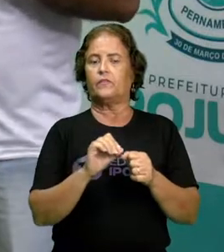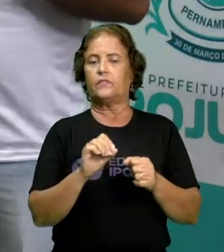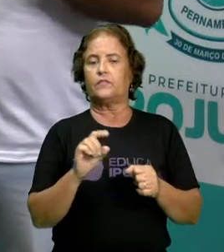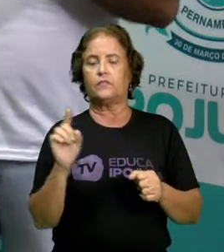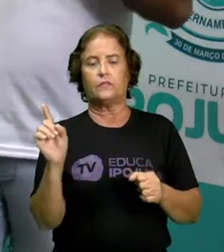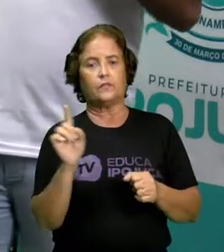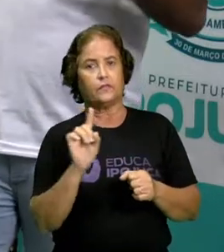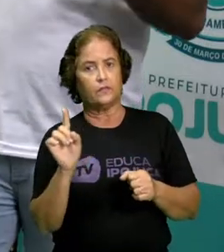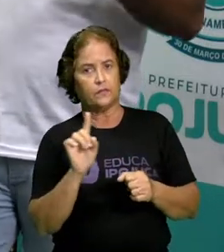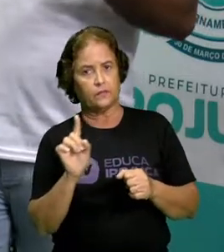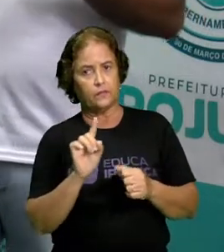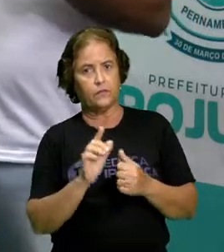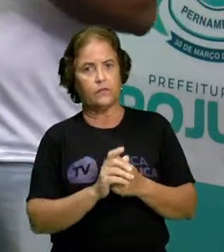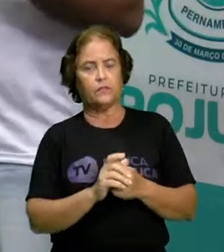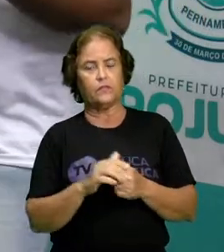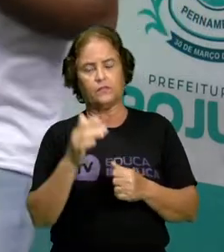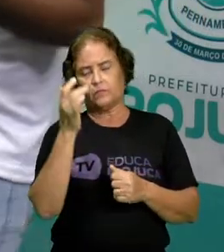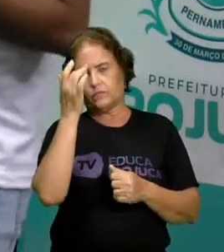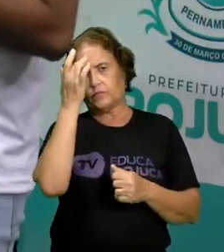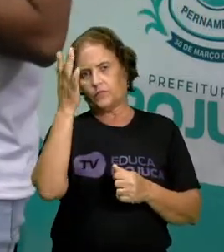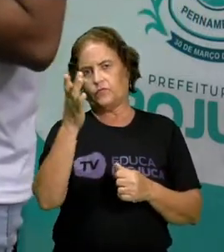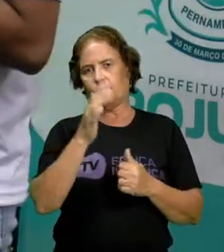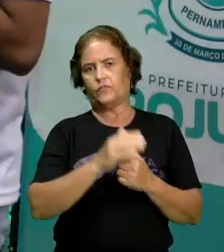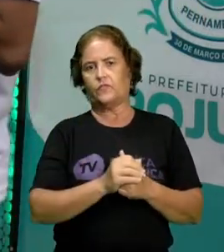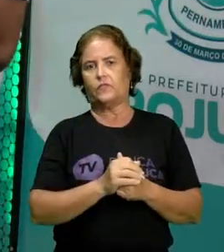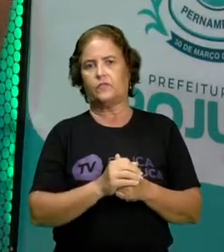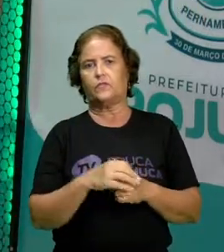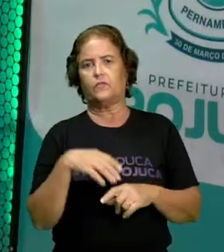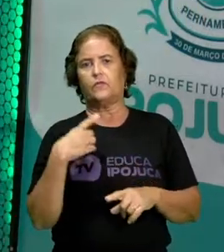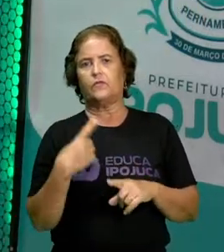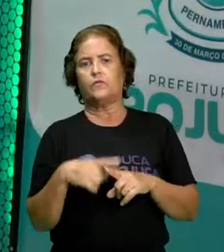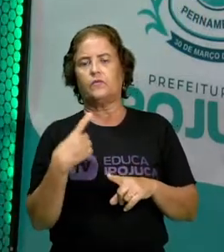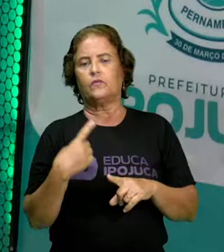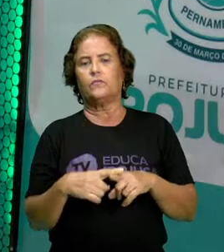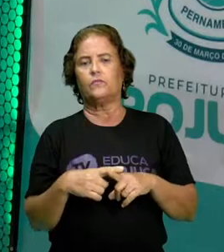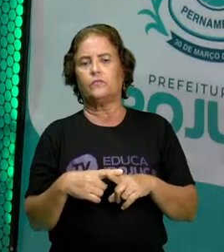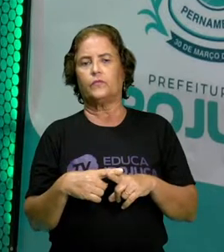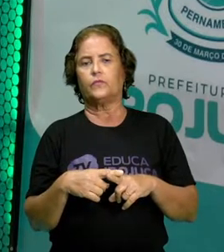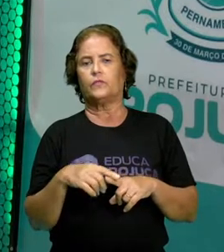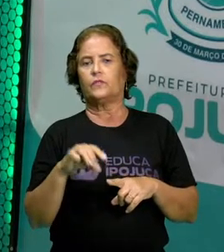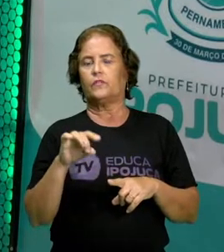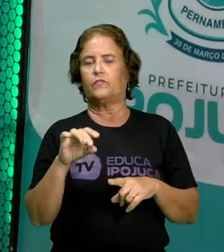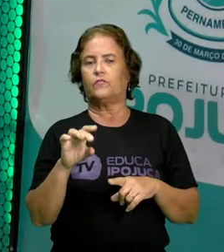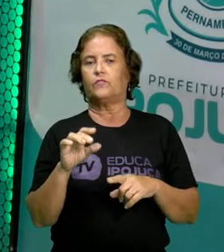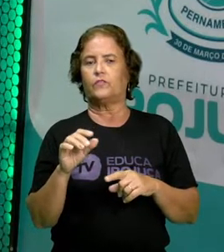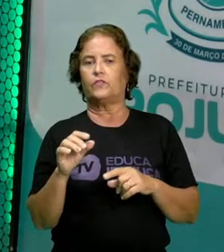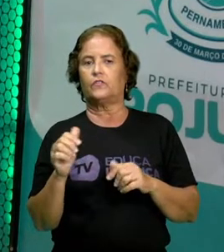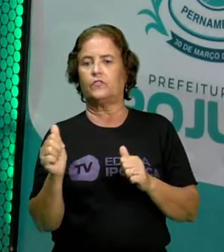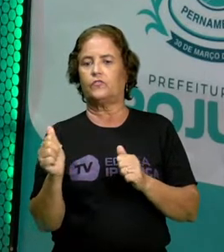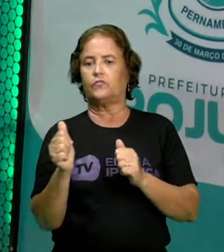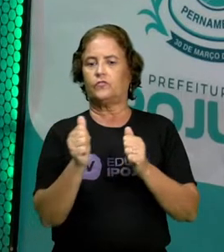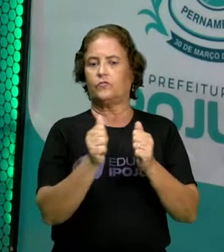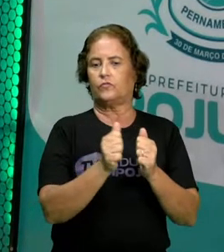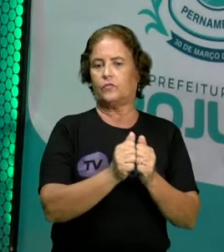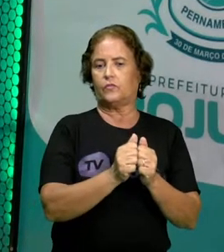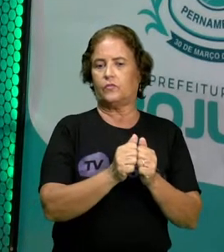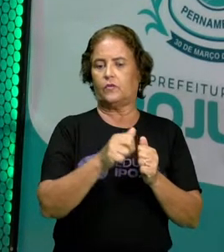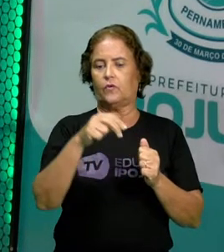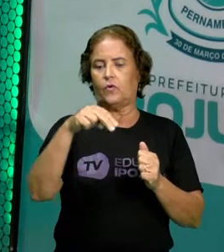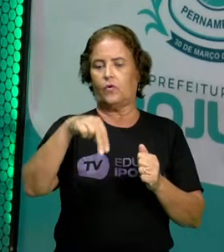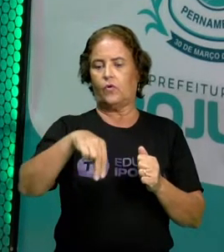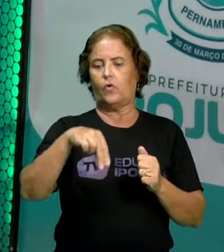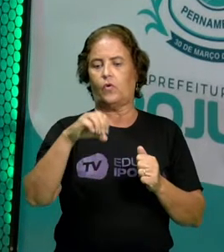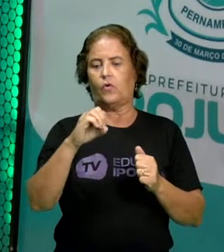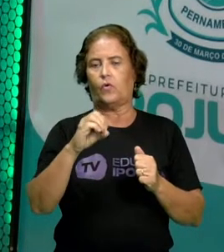afirmativa. Por quê? Porque você vai apenas acrescentar o not depois do